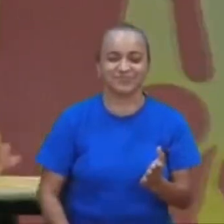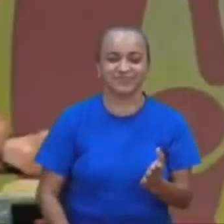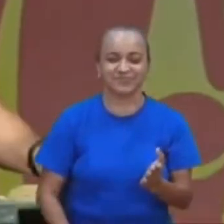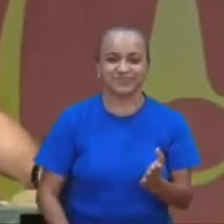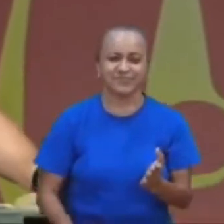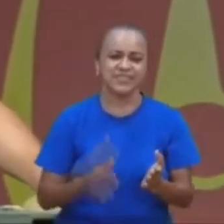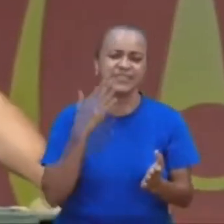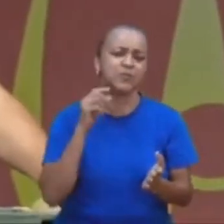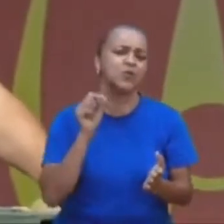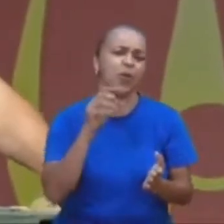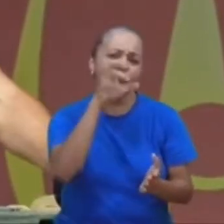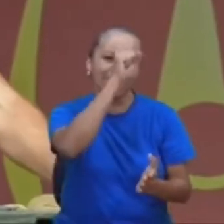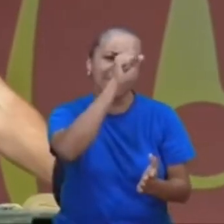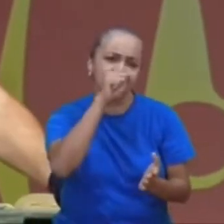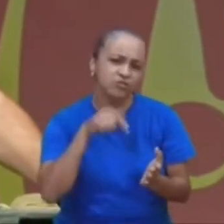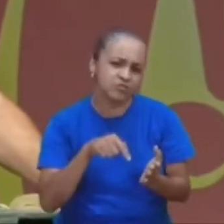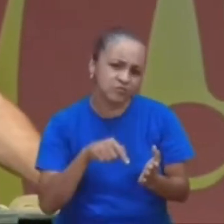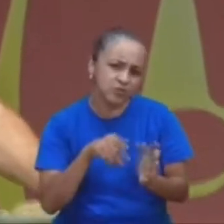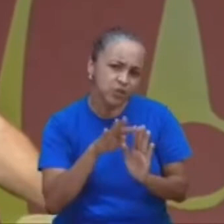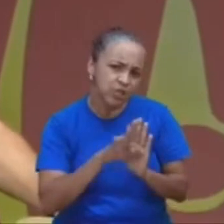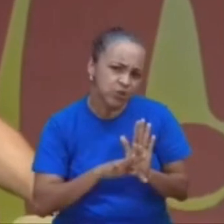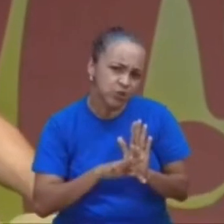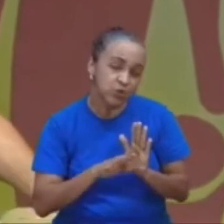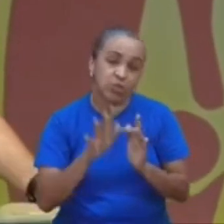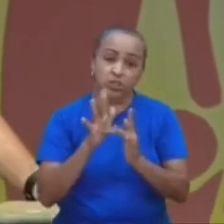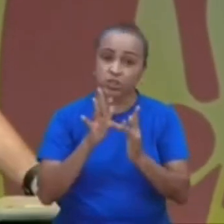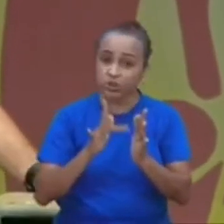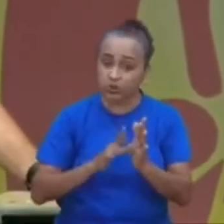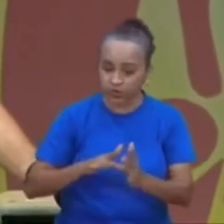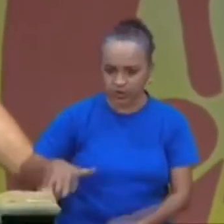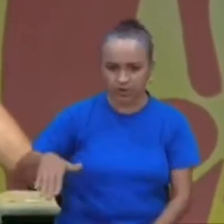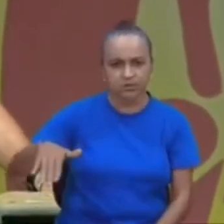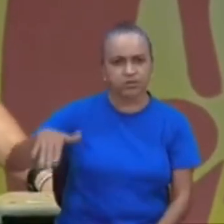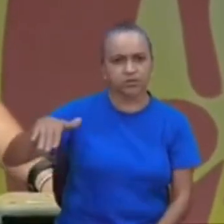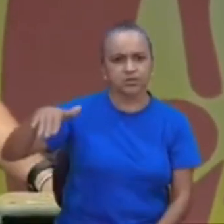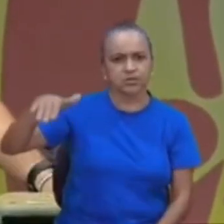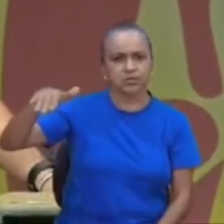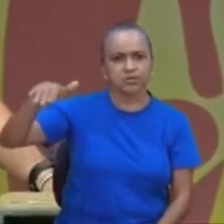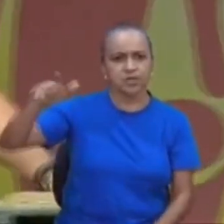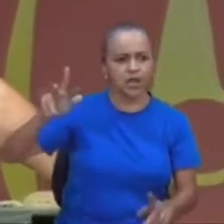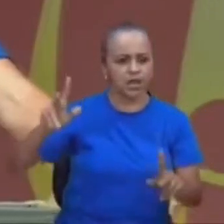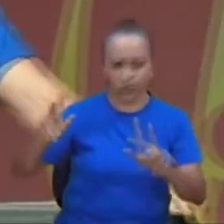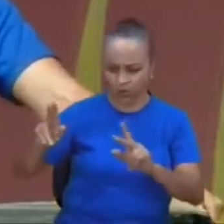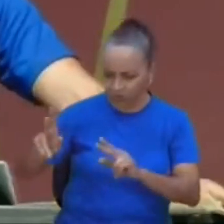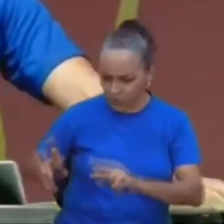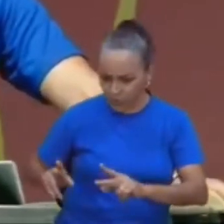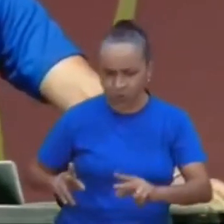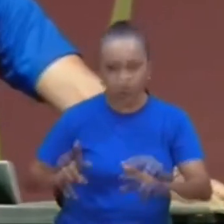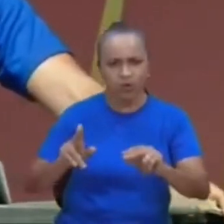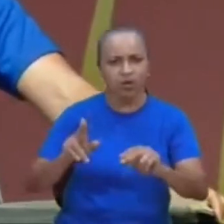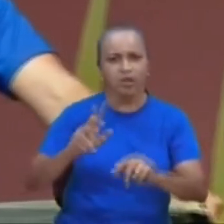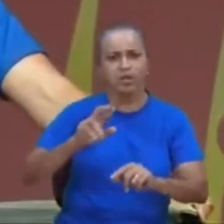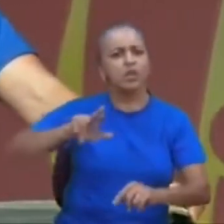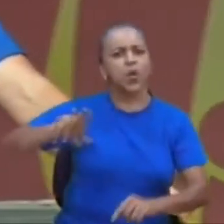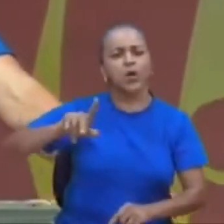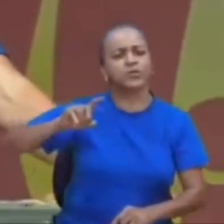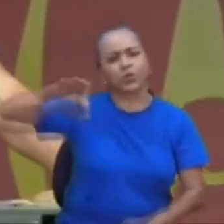sabe o que eu aprendi aqui? que Jesus crescia por igual, ele não se preocupou só com a parte espiritual,